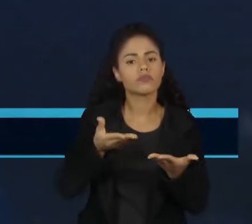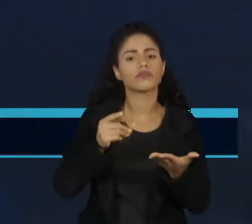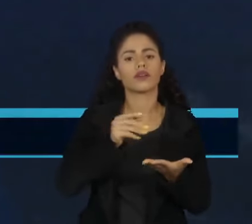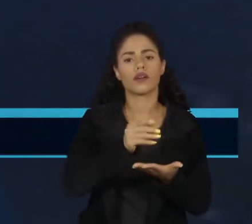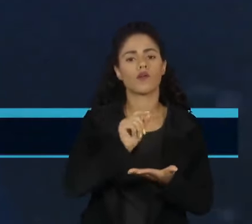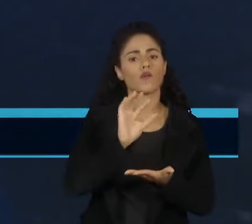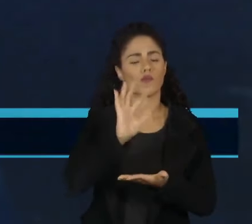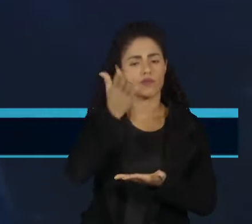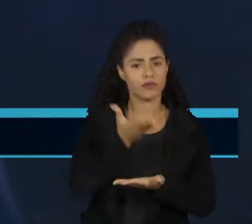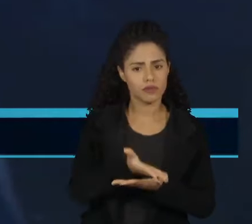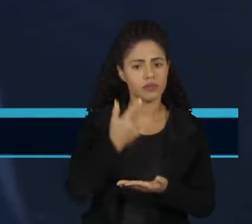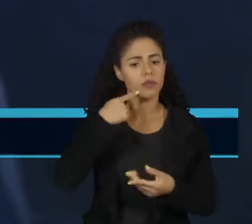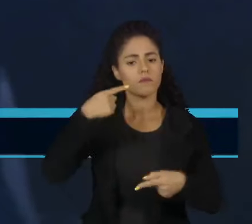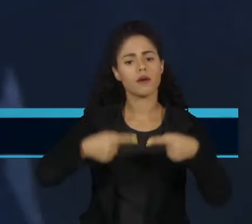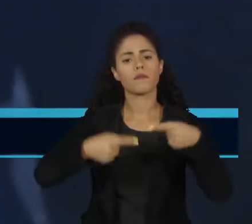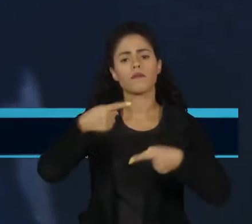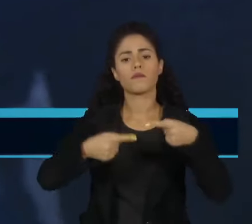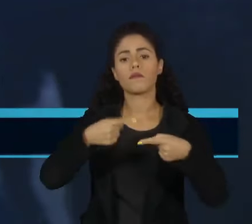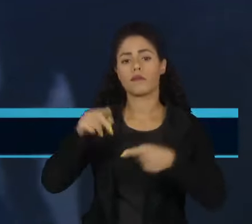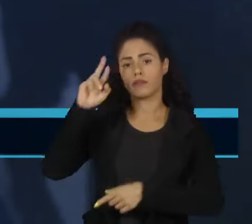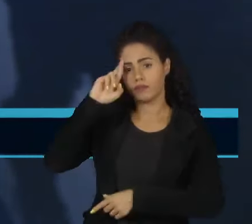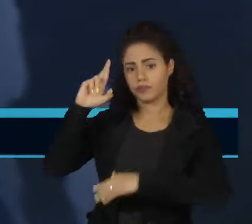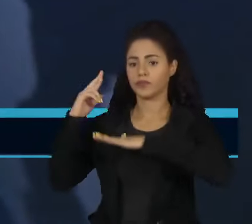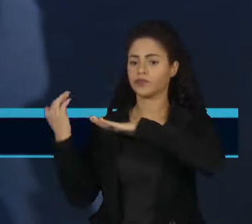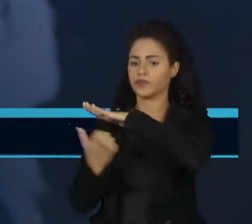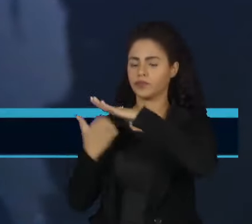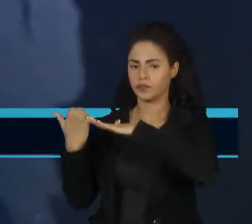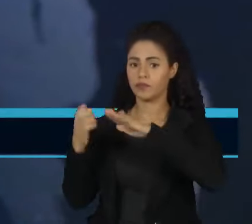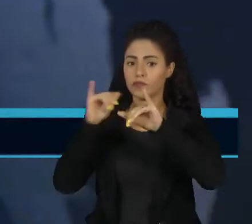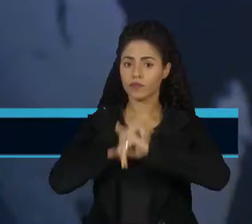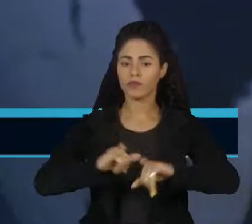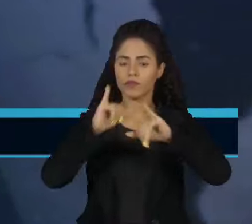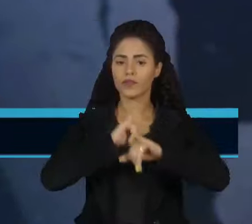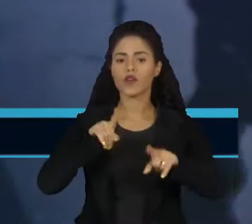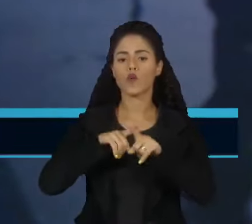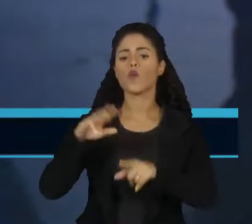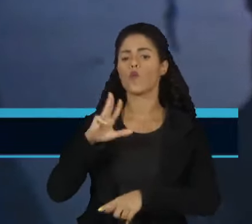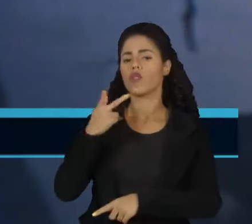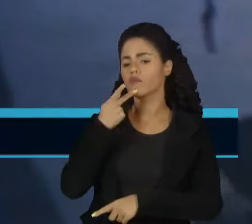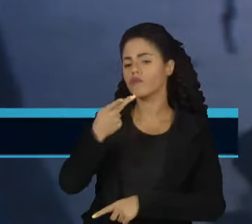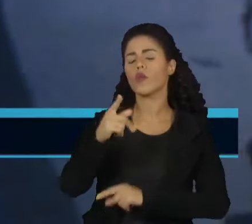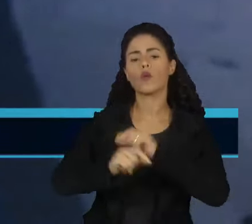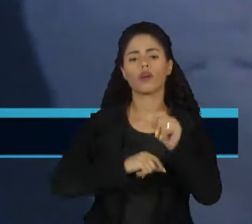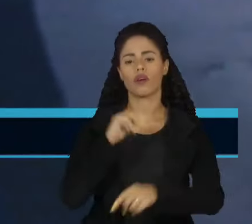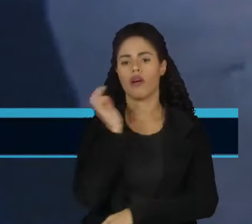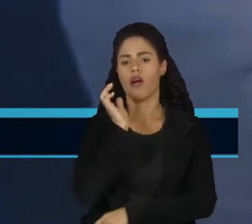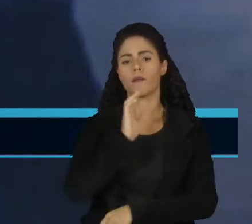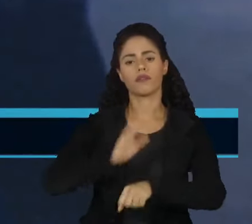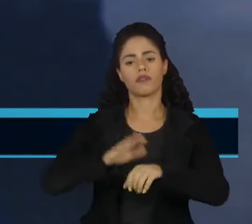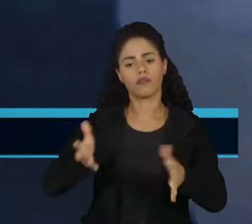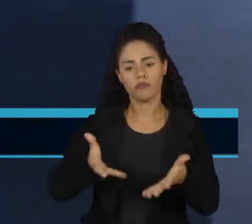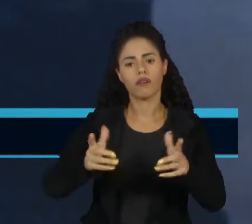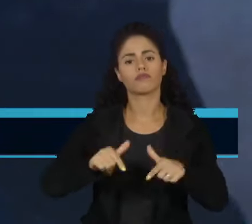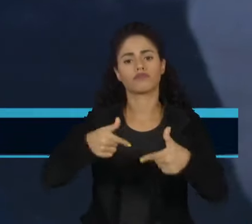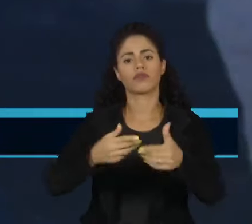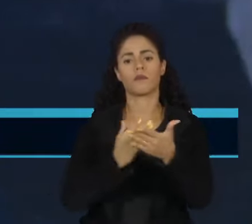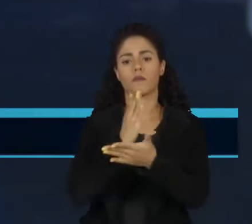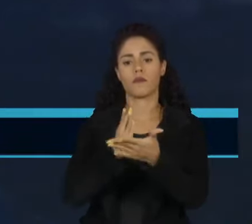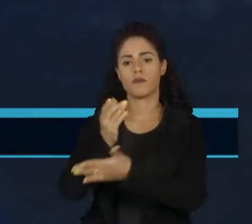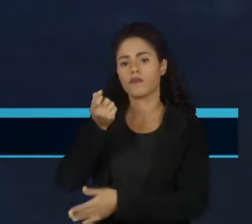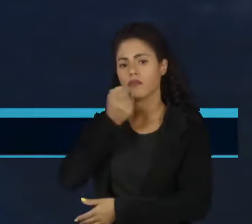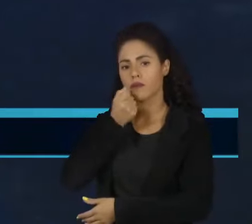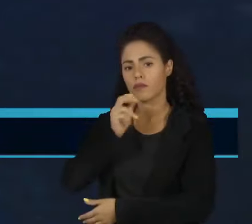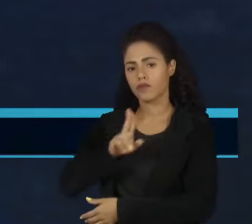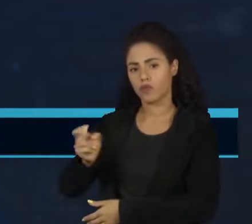Sanitária. Em discurso para empresários da indústria farmacêutica, Lula disse que o órgão precisa andar mais rápido para aprovar o uso de